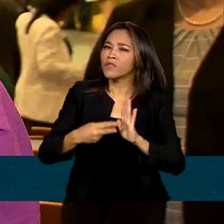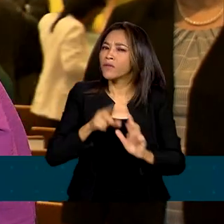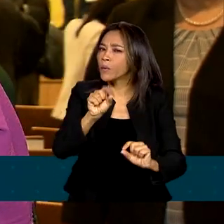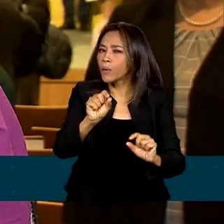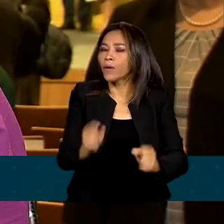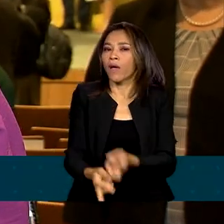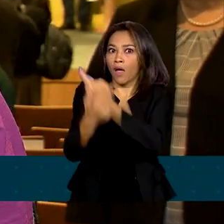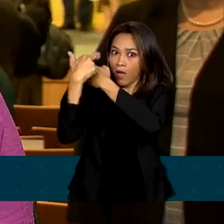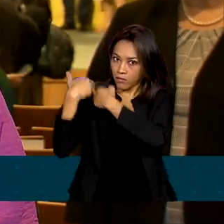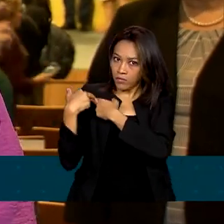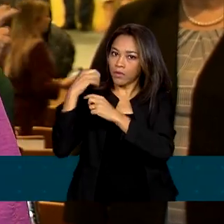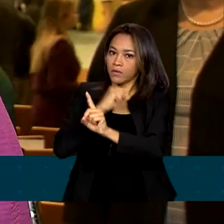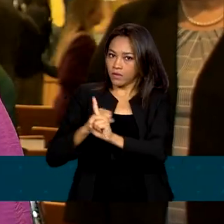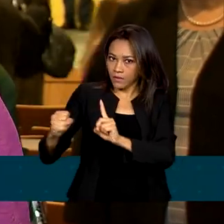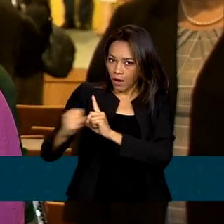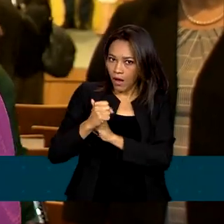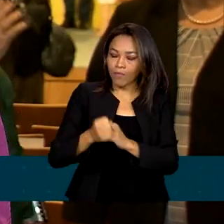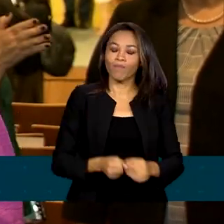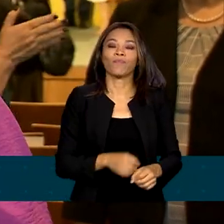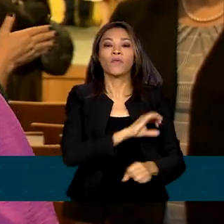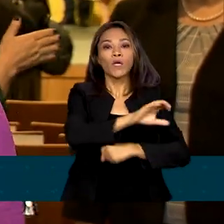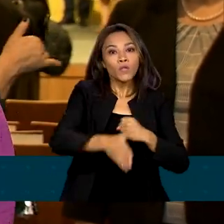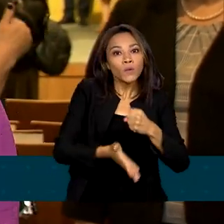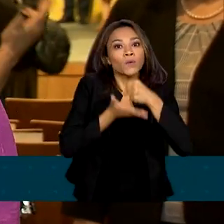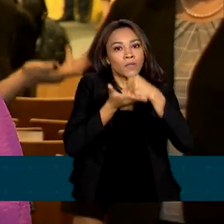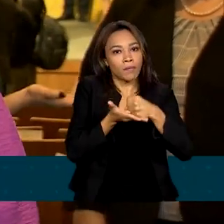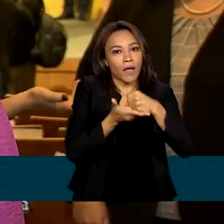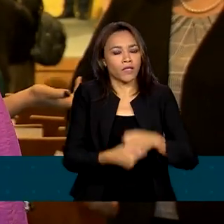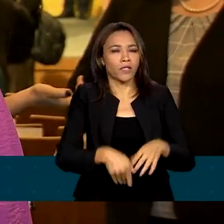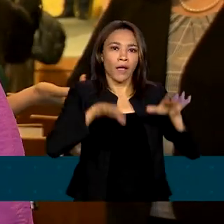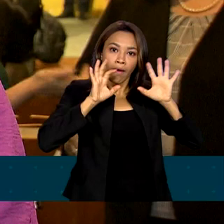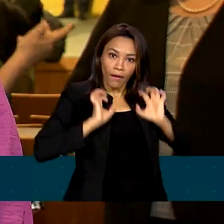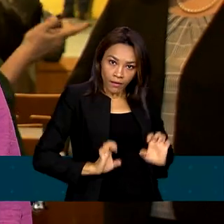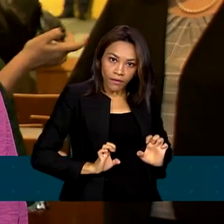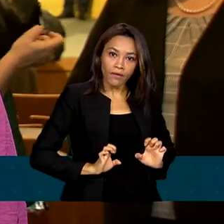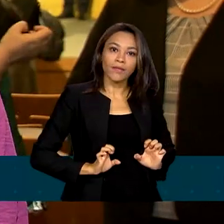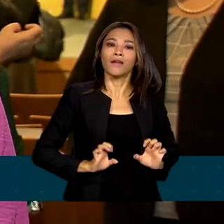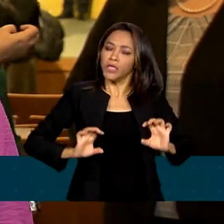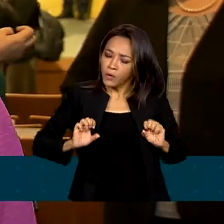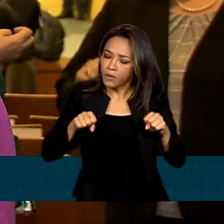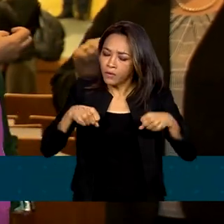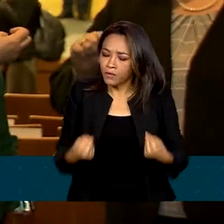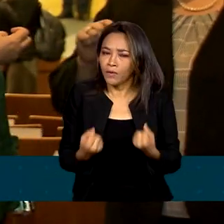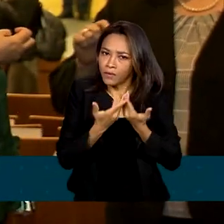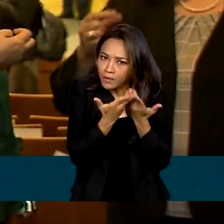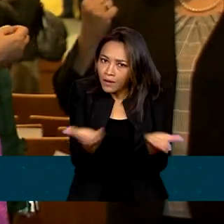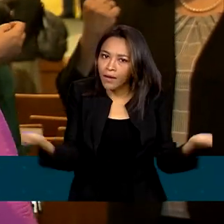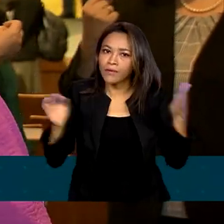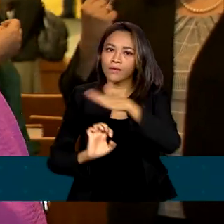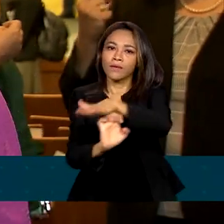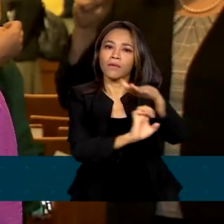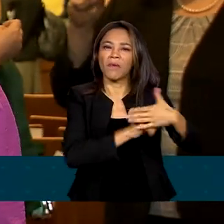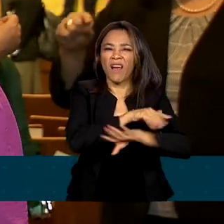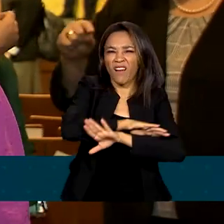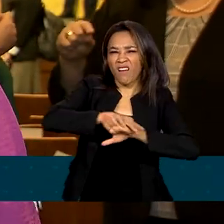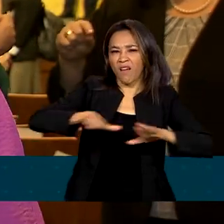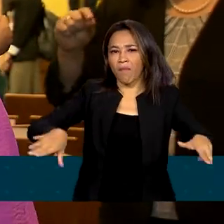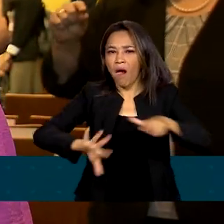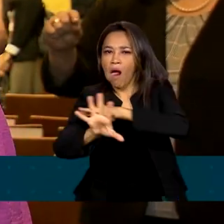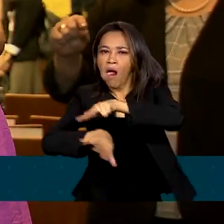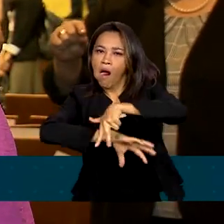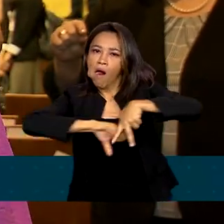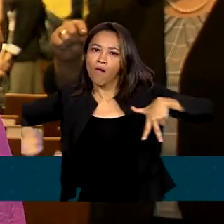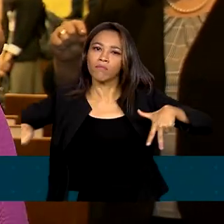Responsabilidade social, sustentabilidade ética e ainda o empenho para acabar com as práticas de fraude,